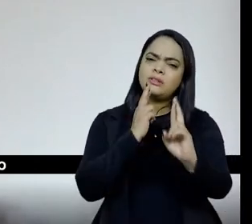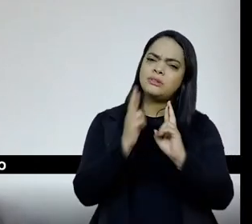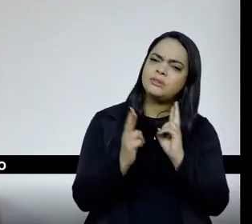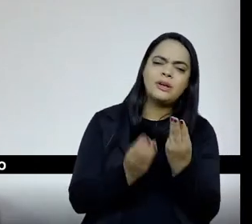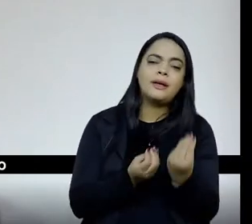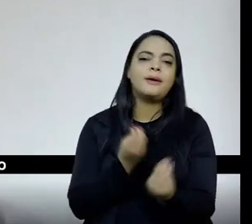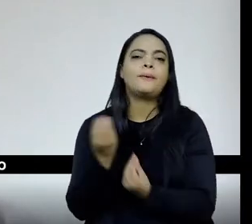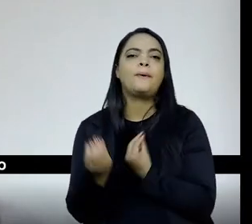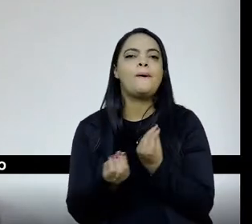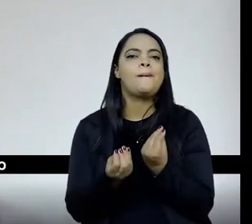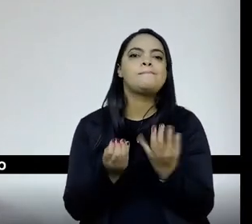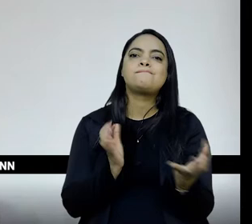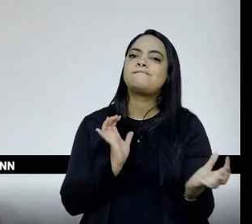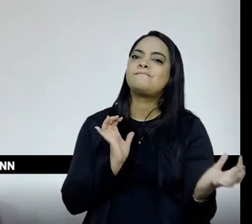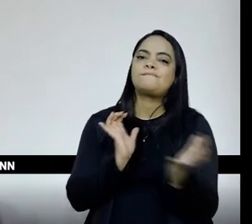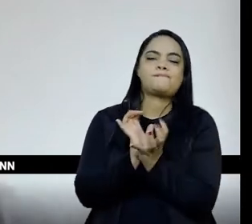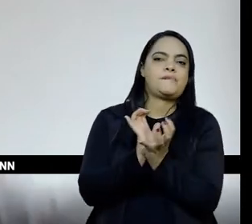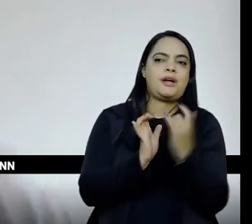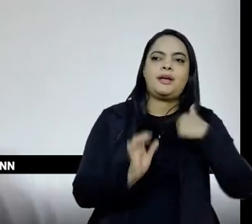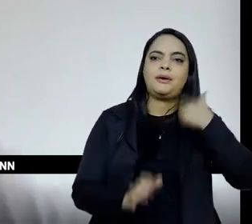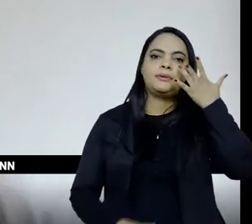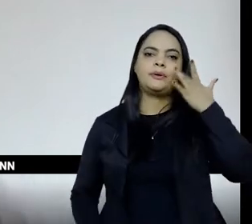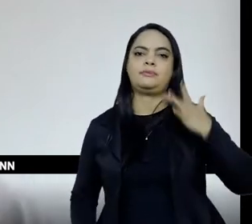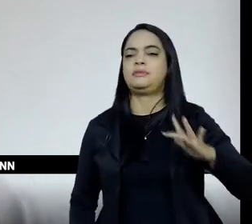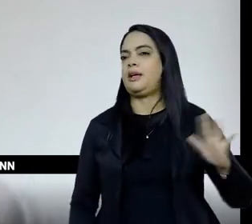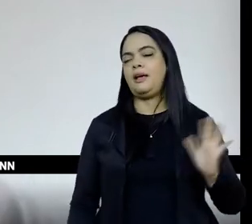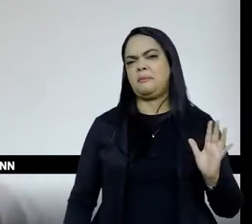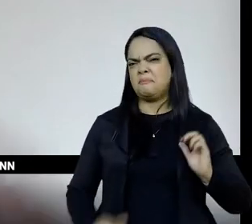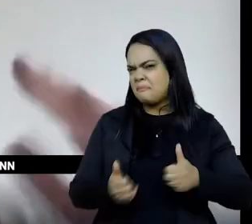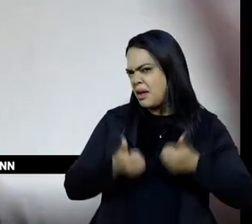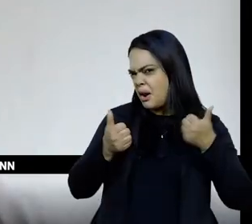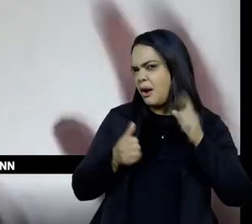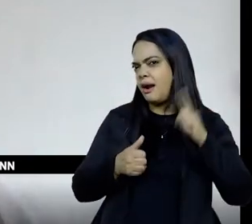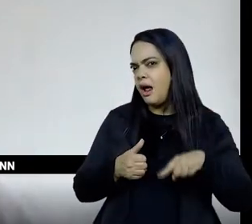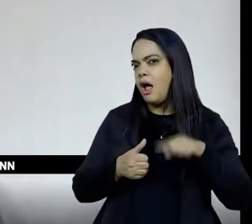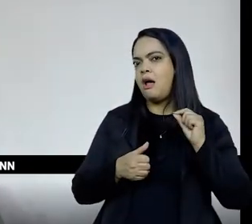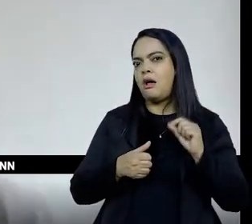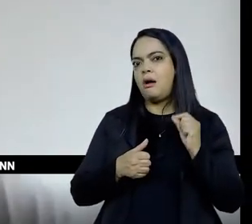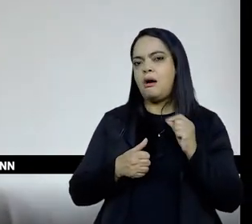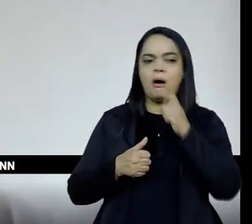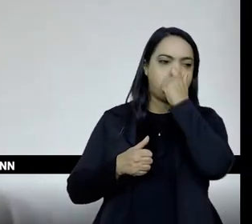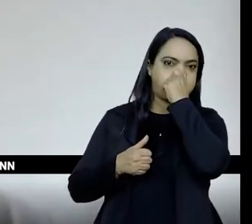coletiva, eu não sei se é melhor mesmo a gente massificar, tá? E aí a gente vai,